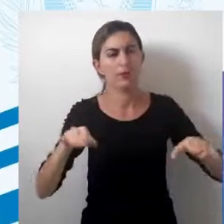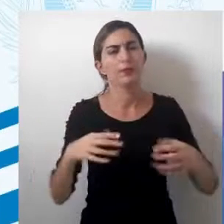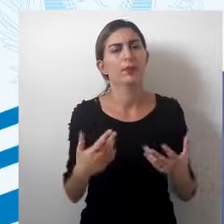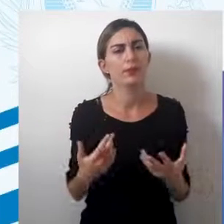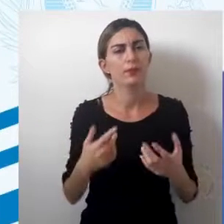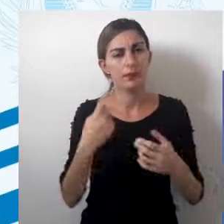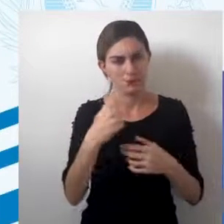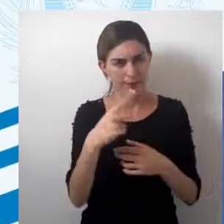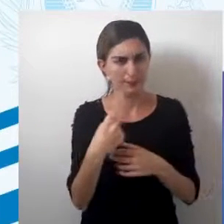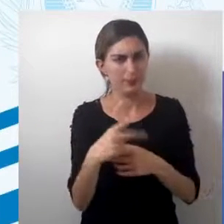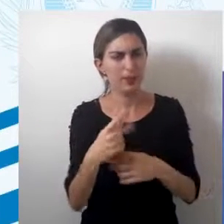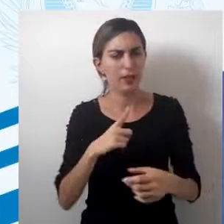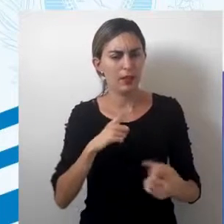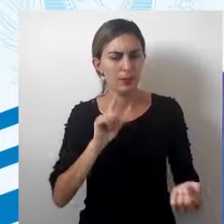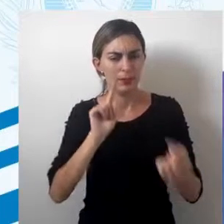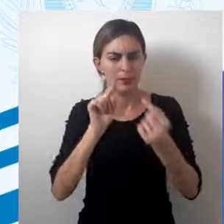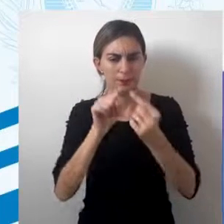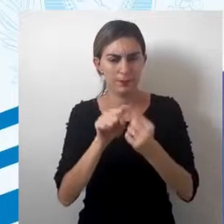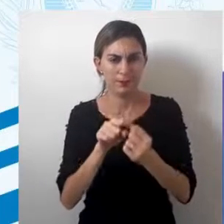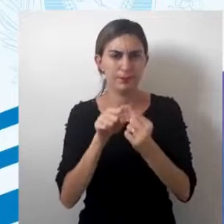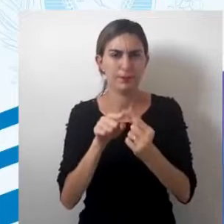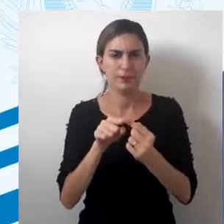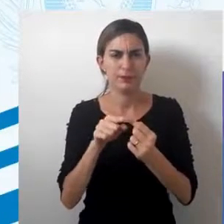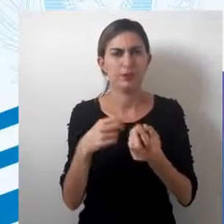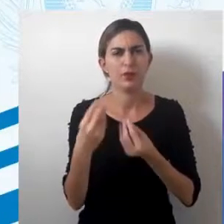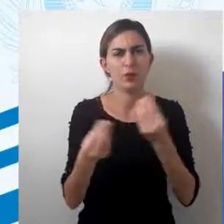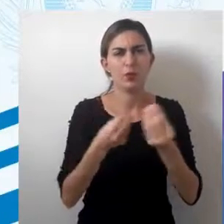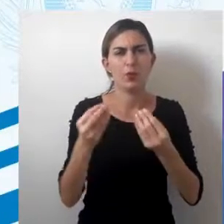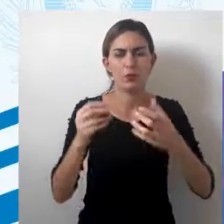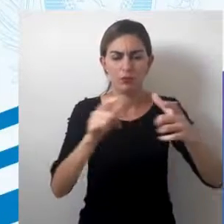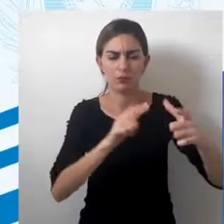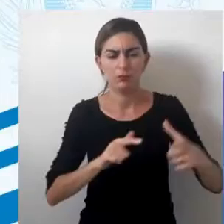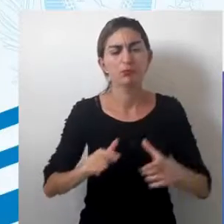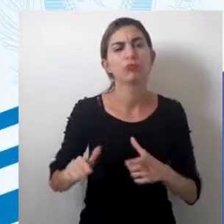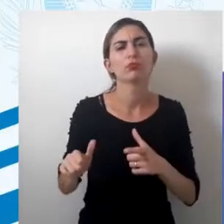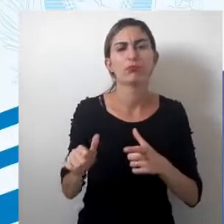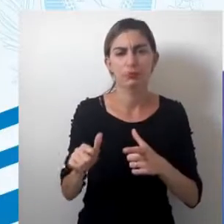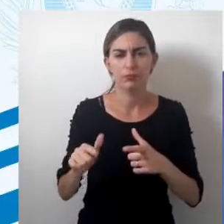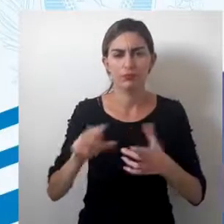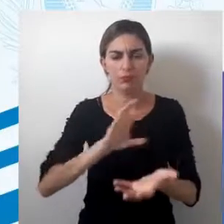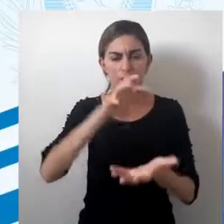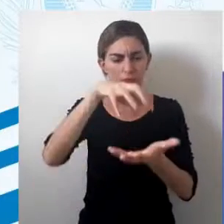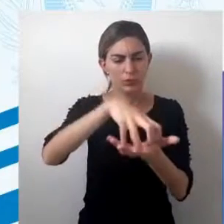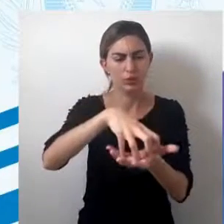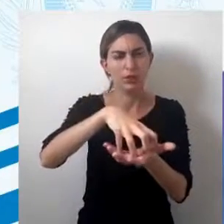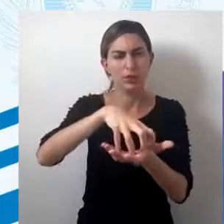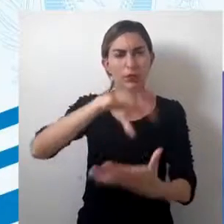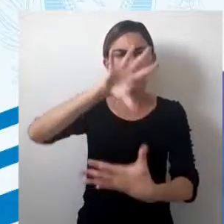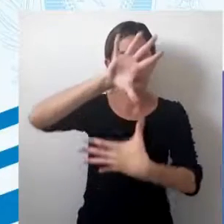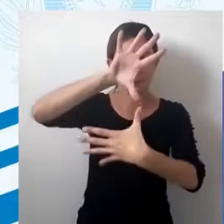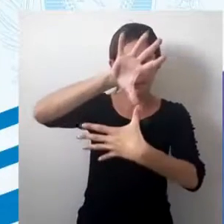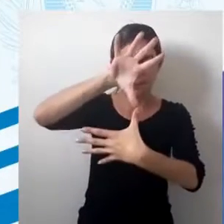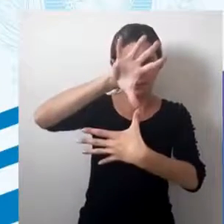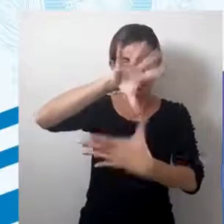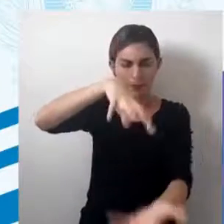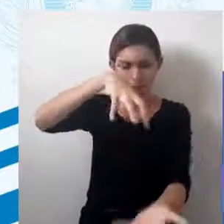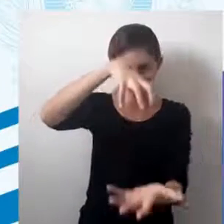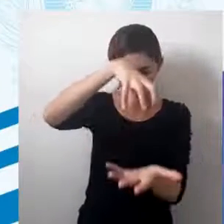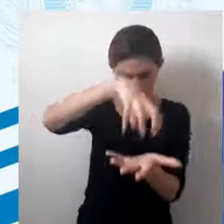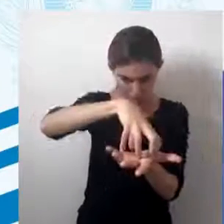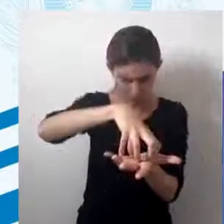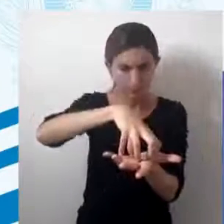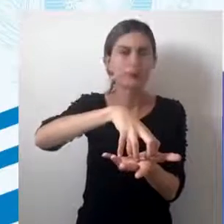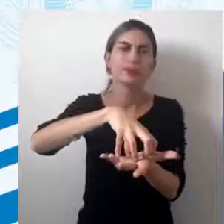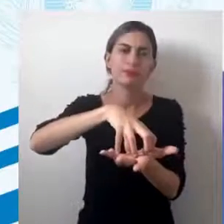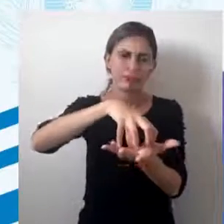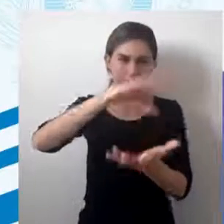Isso daí tem uma relação com a ocupação do centro do mapa. Então, há uma centralidade